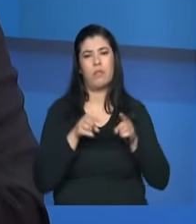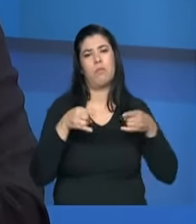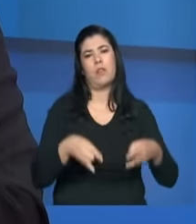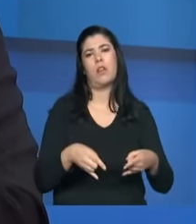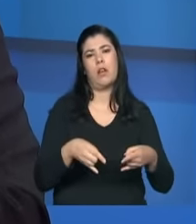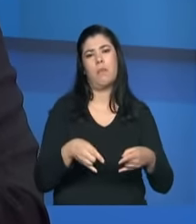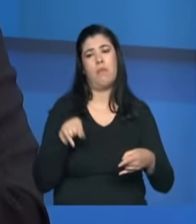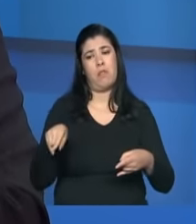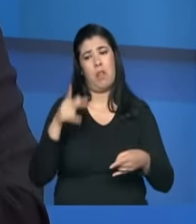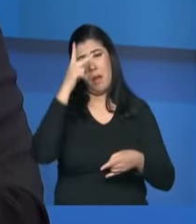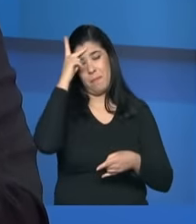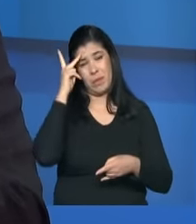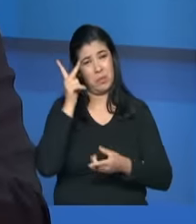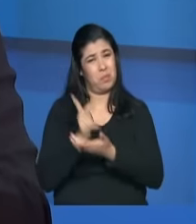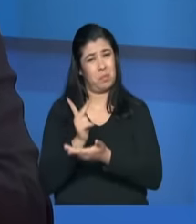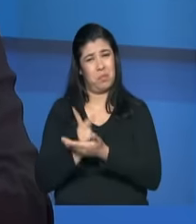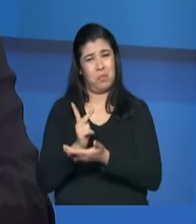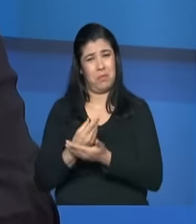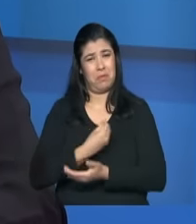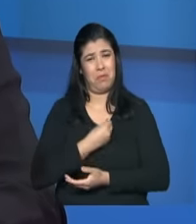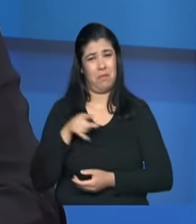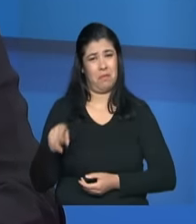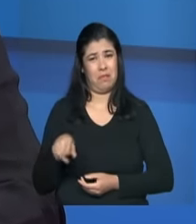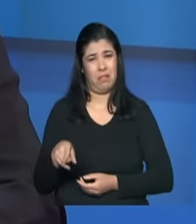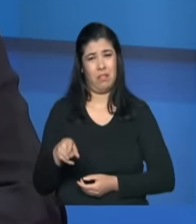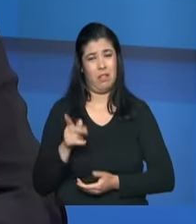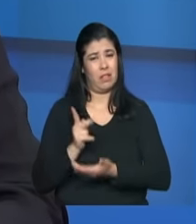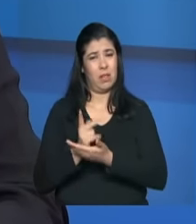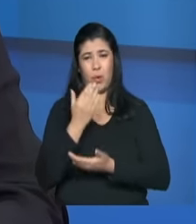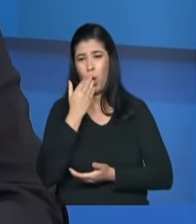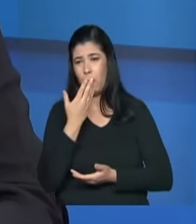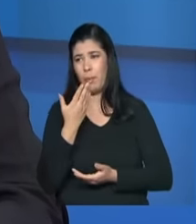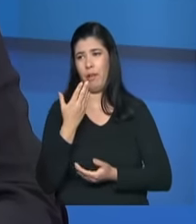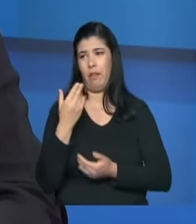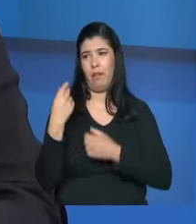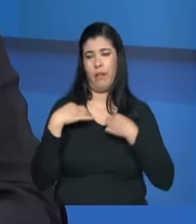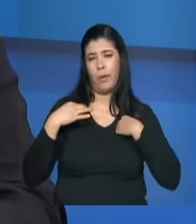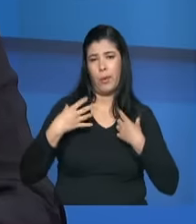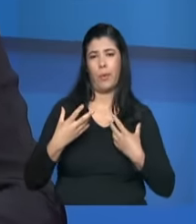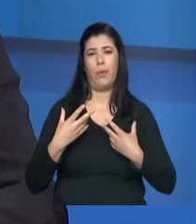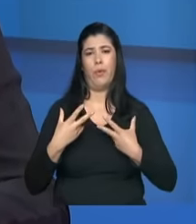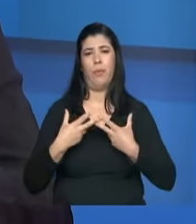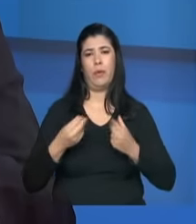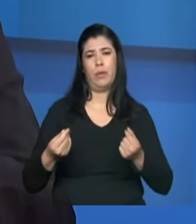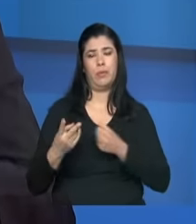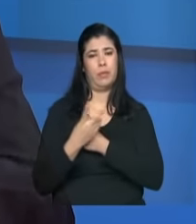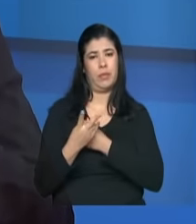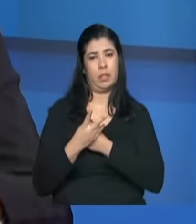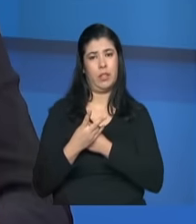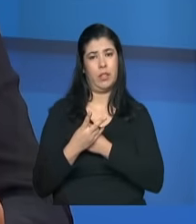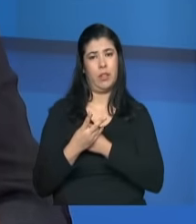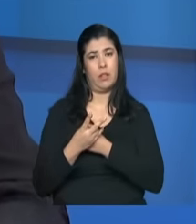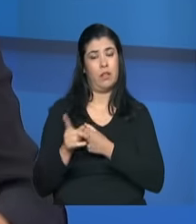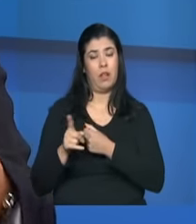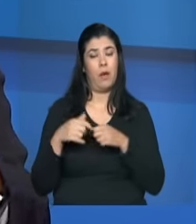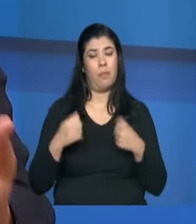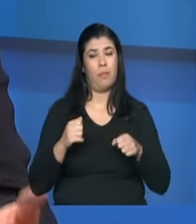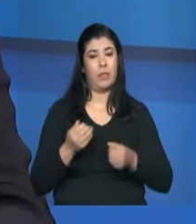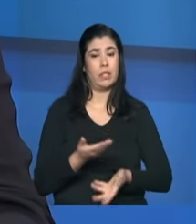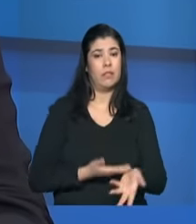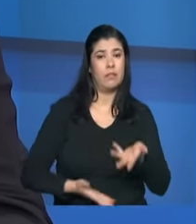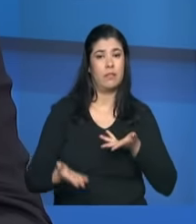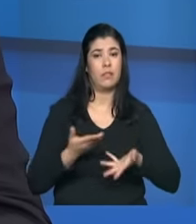por muito tempo né então trabalhar exatamente os sentidos né daquela violação as possibilidades de